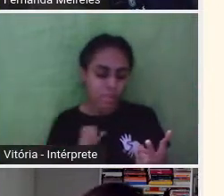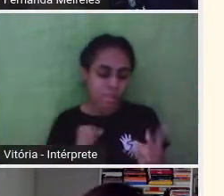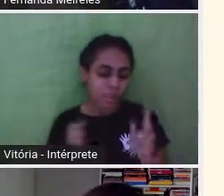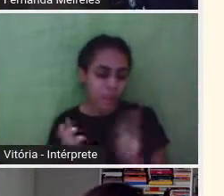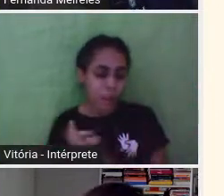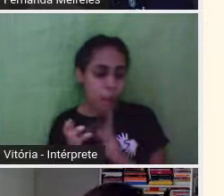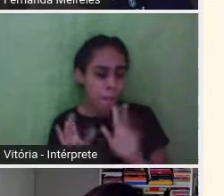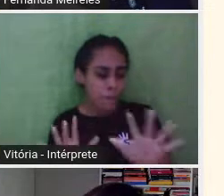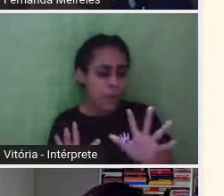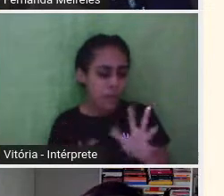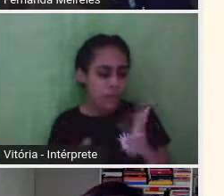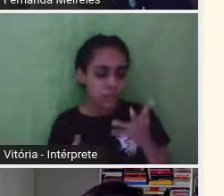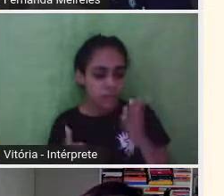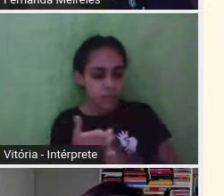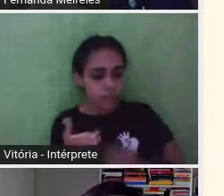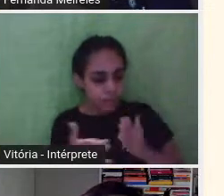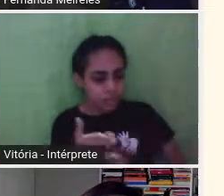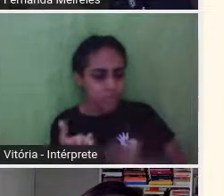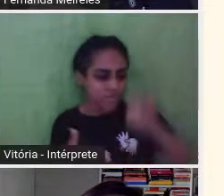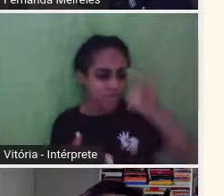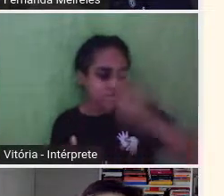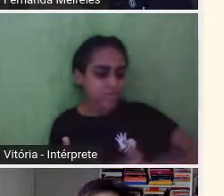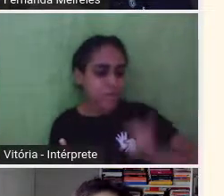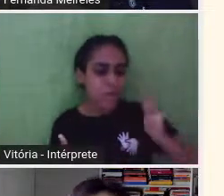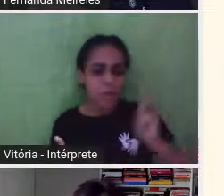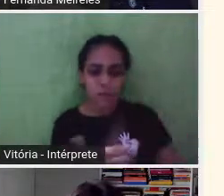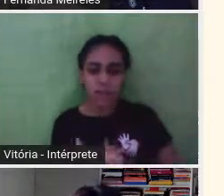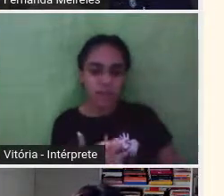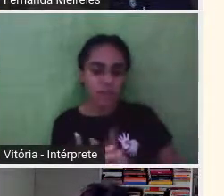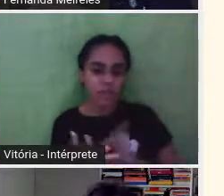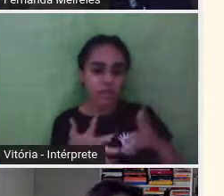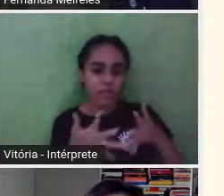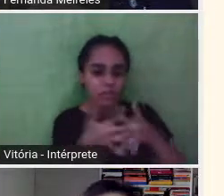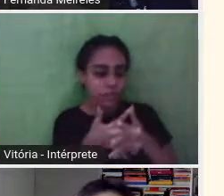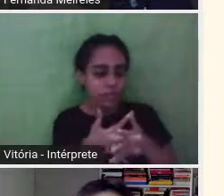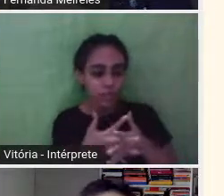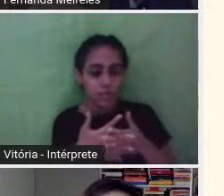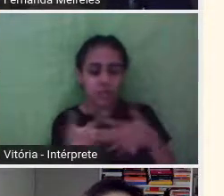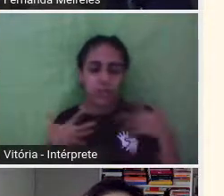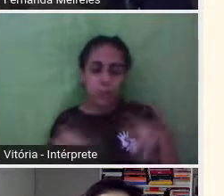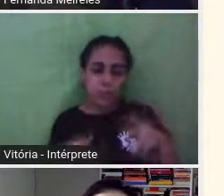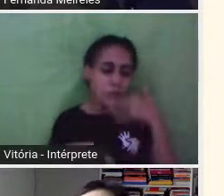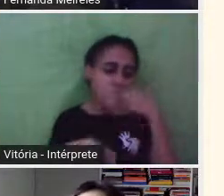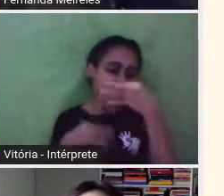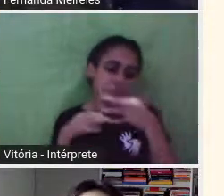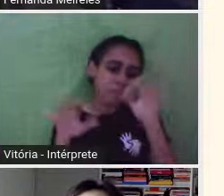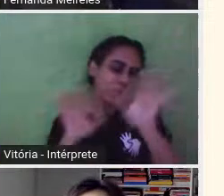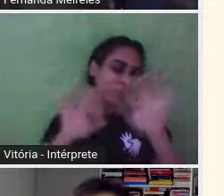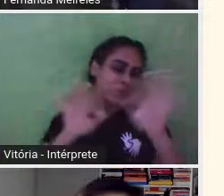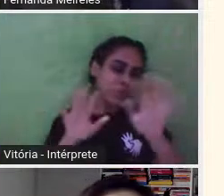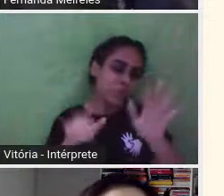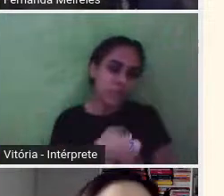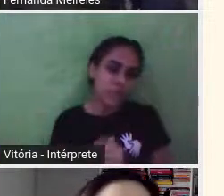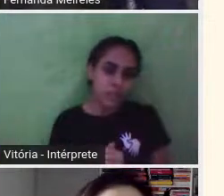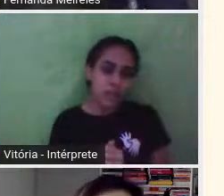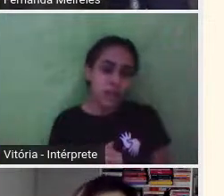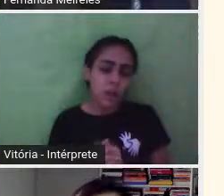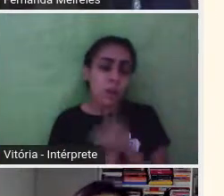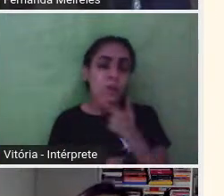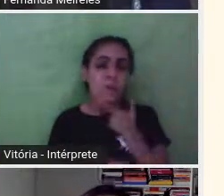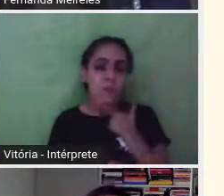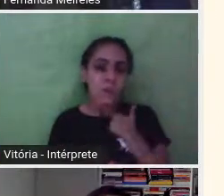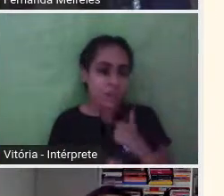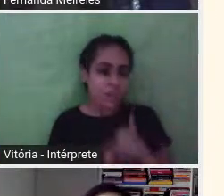mesma. Caramba. Eu não vou nem comentar, porque a gente tem a vontade de chorar,